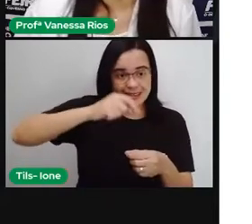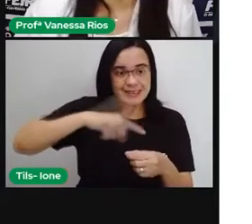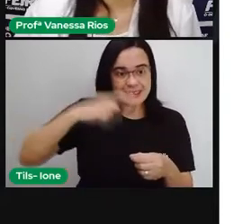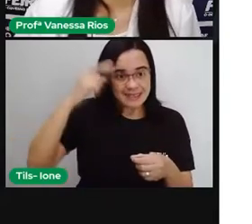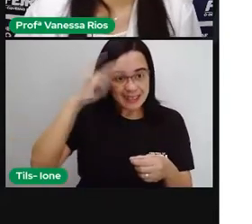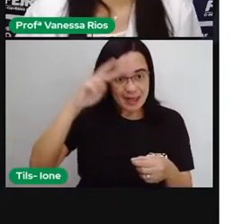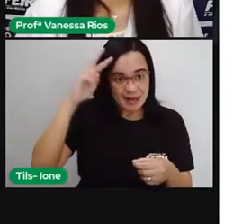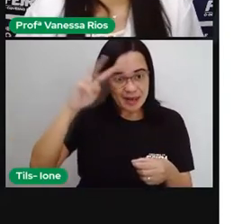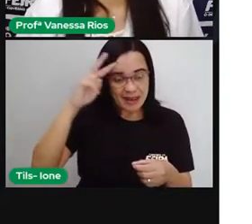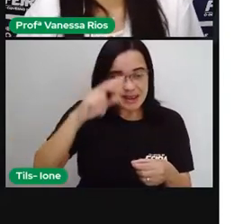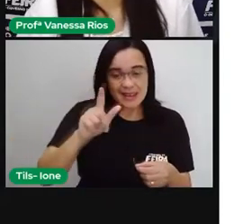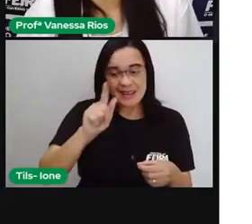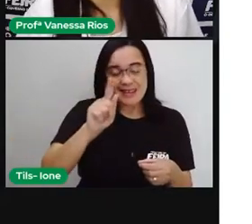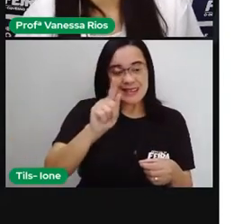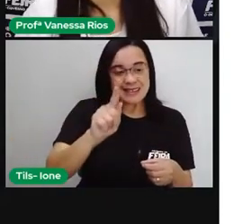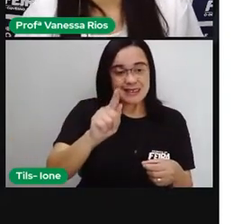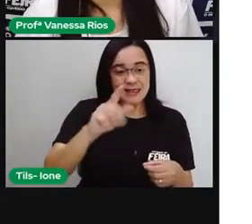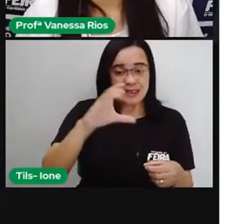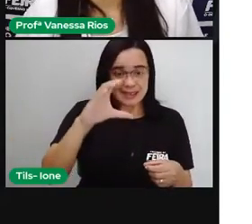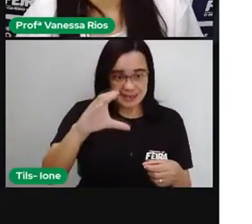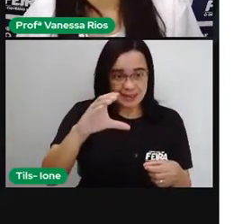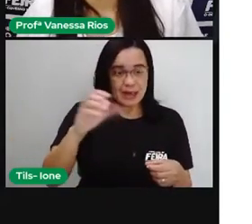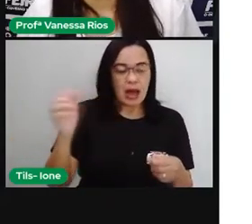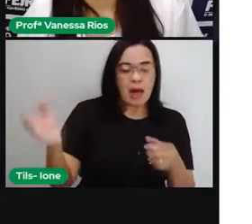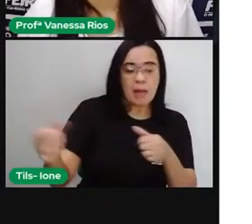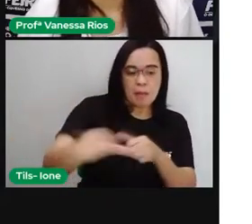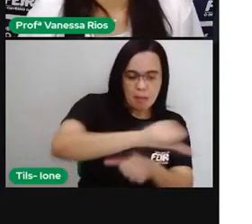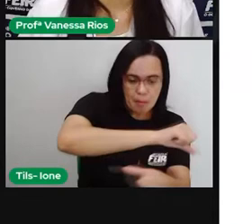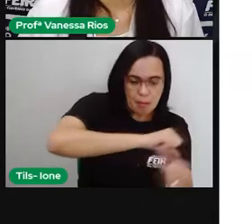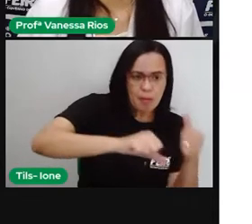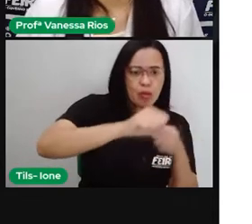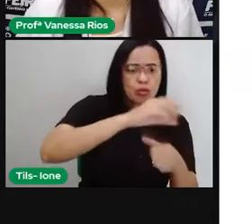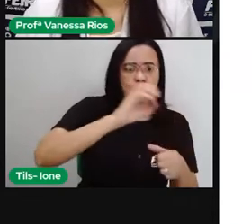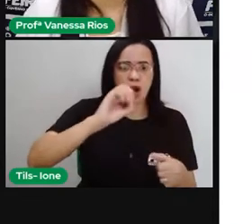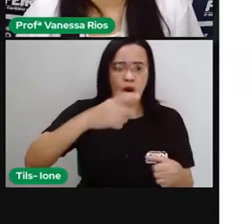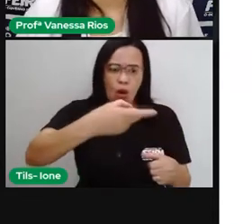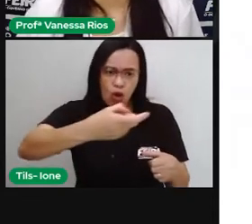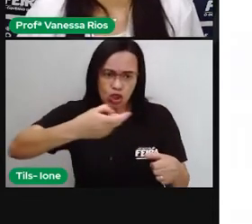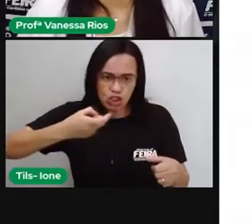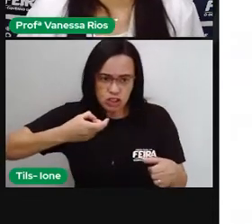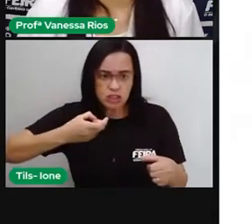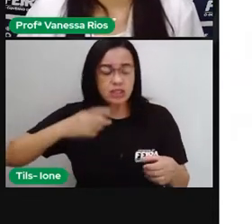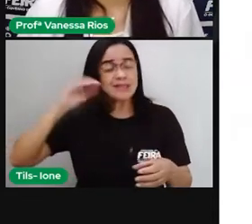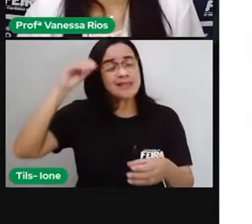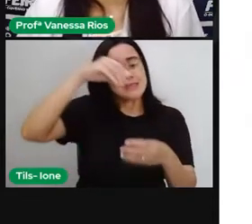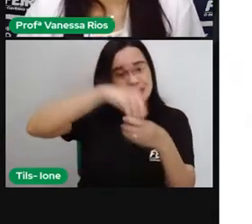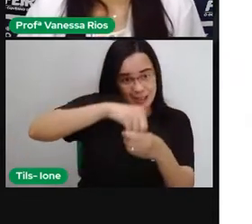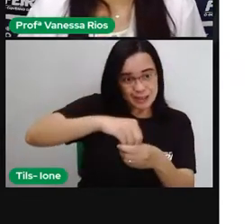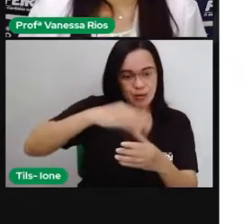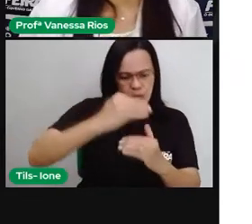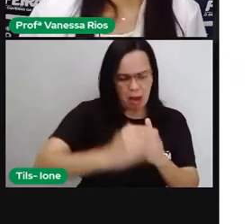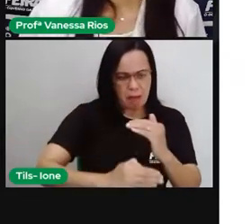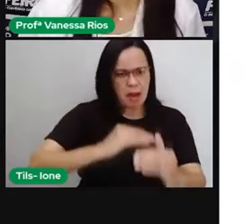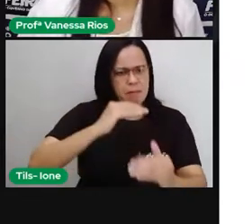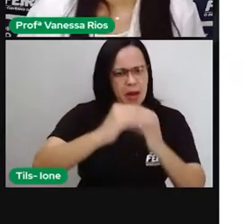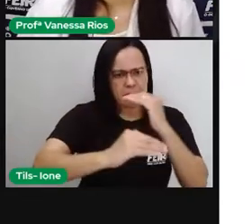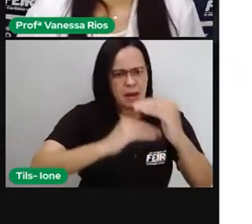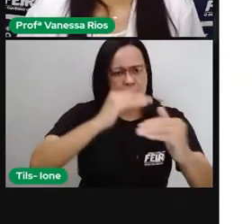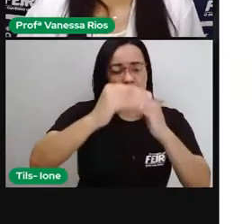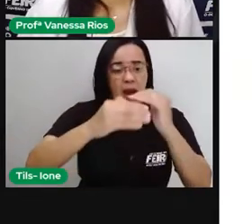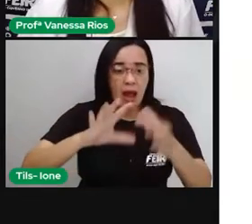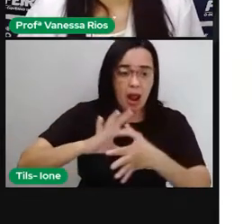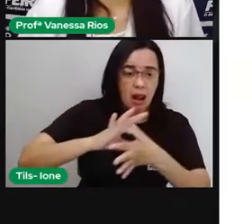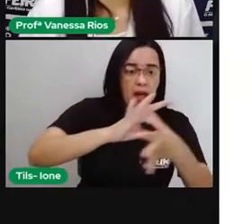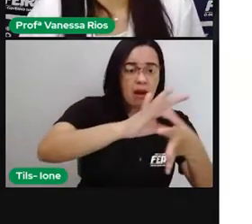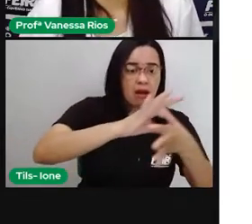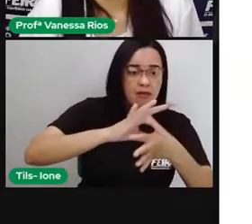carbônico e também o sangue em oxigênio e fazer todo esse processo de receber um sangue e fazer